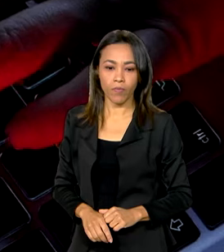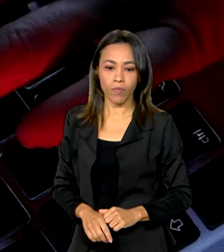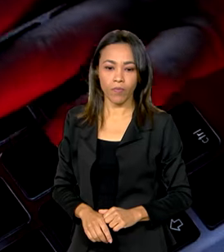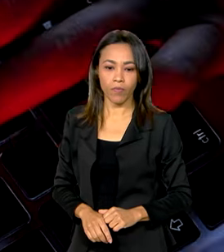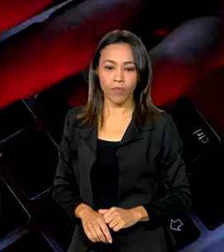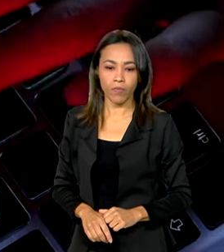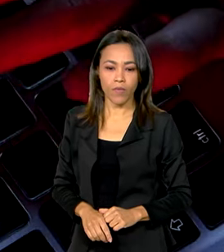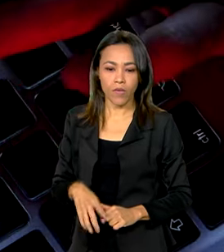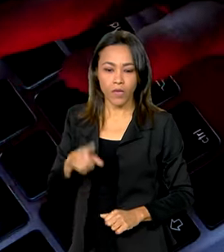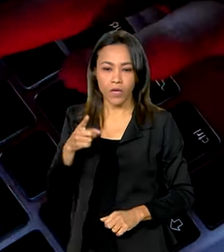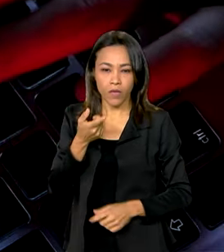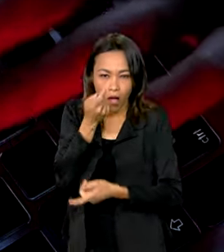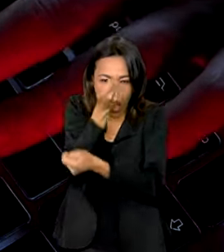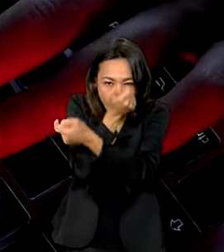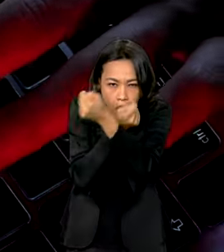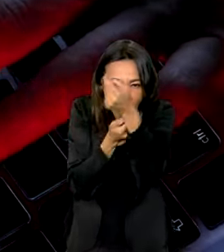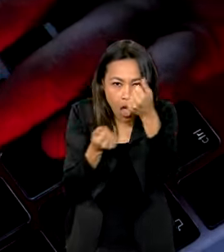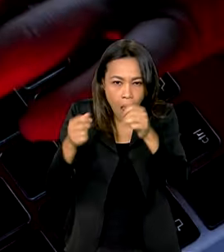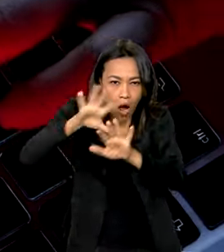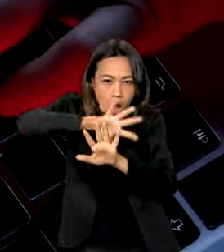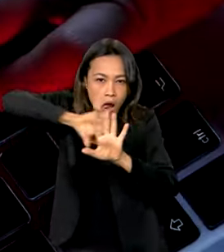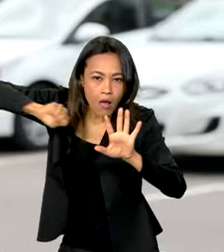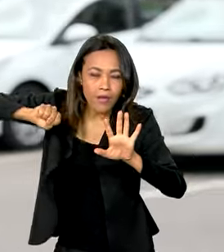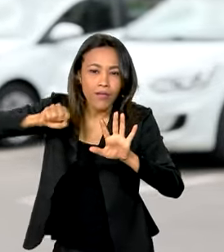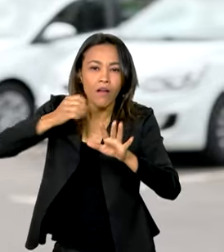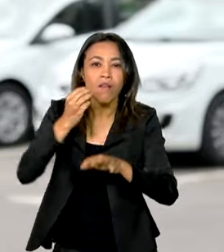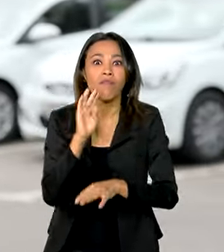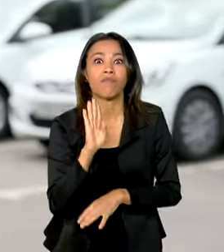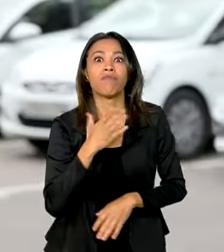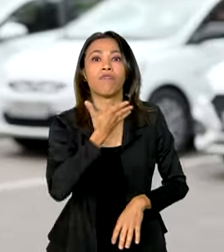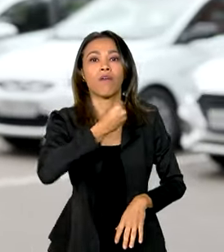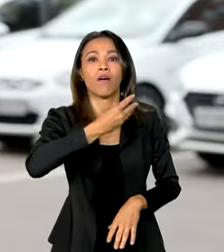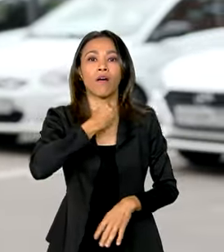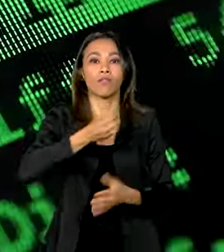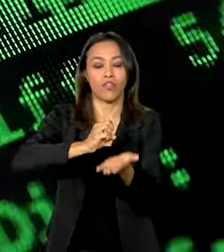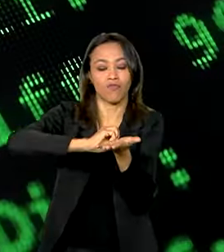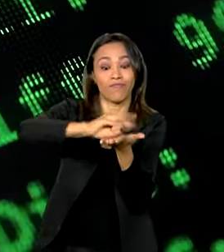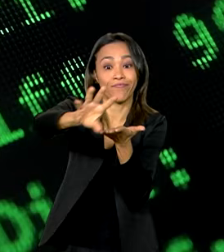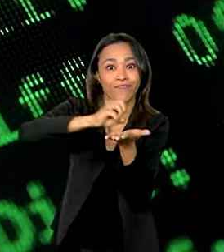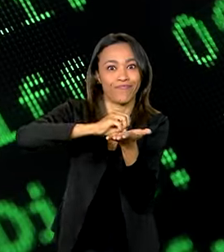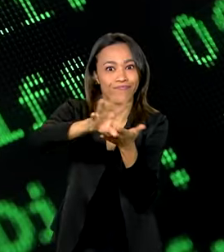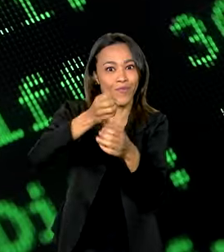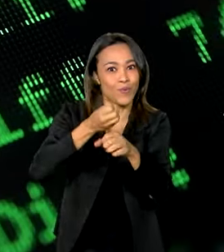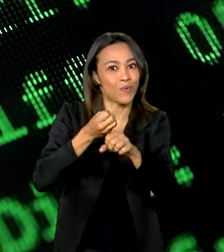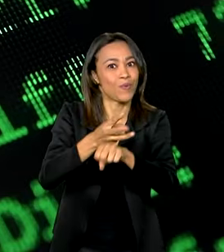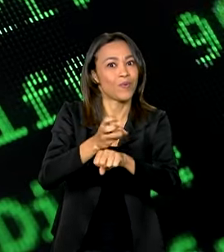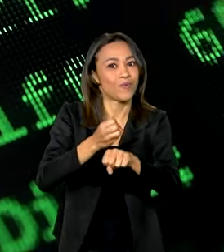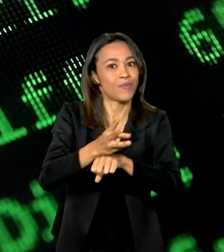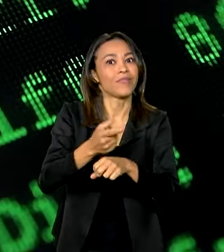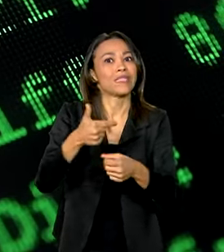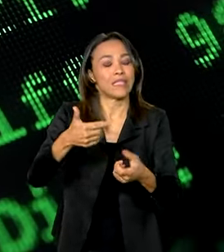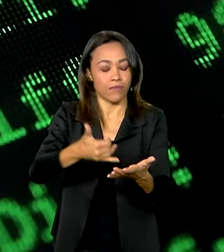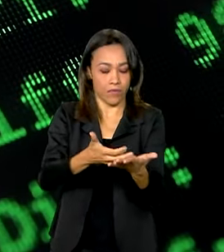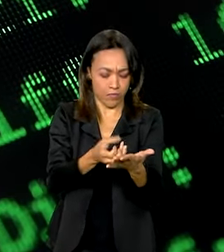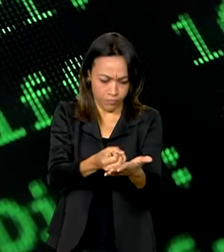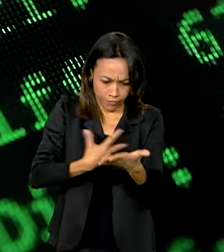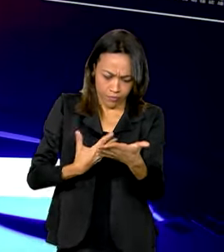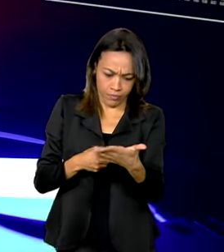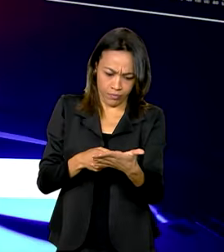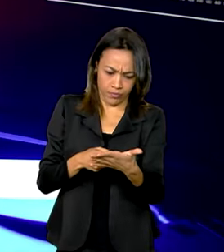Os mais comuns são as mensagens falsas enviadas pelo celular. Há também os casos de cadastros